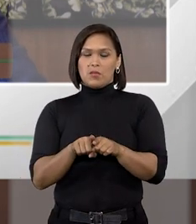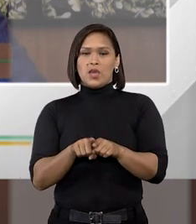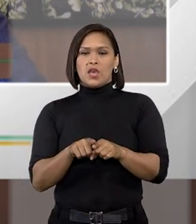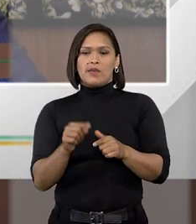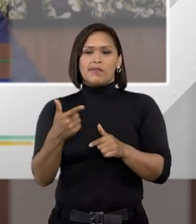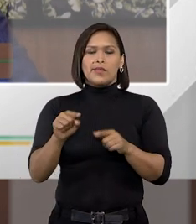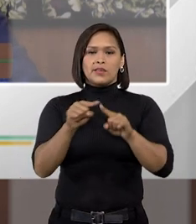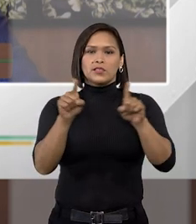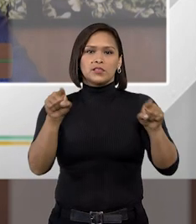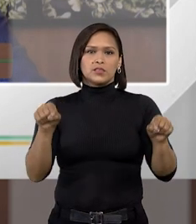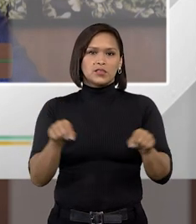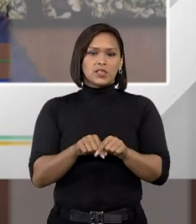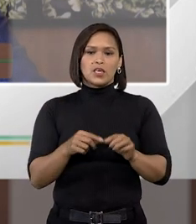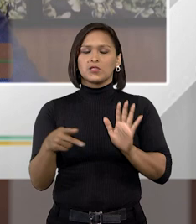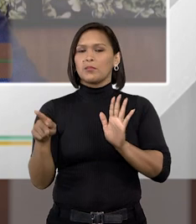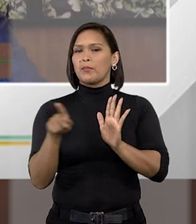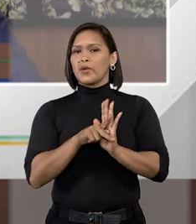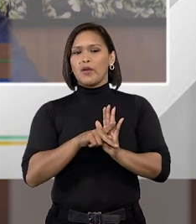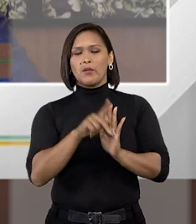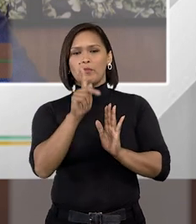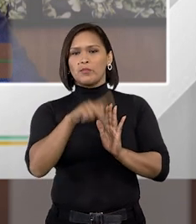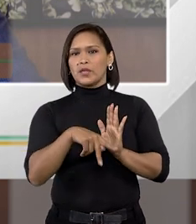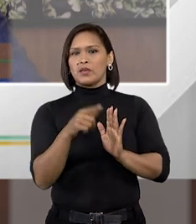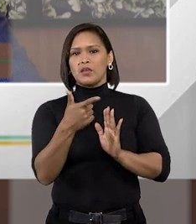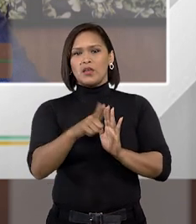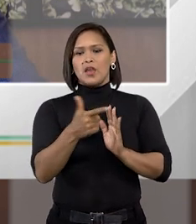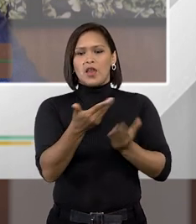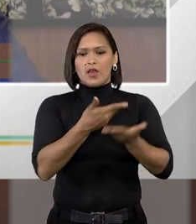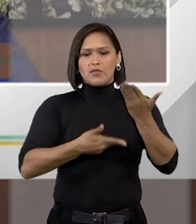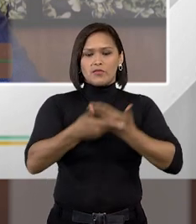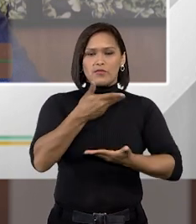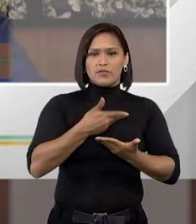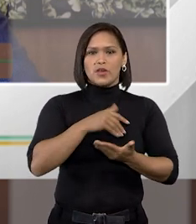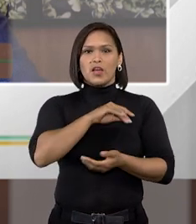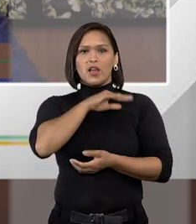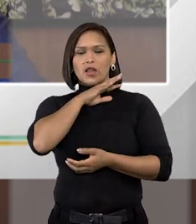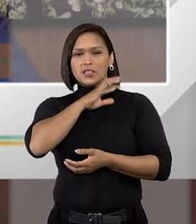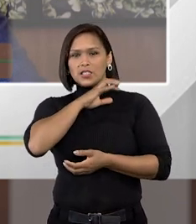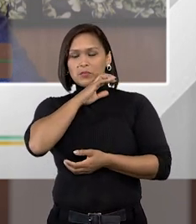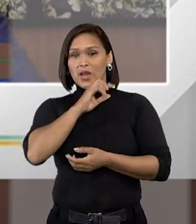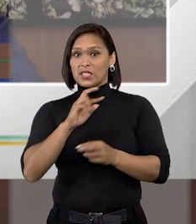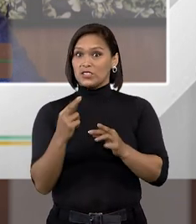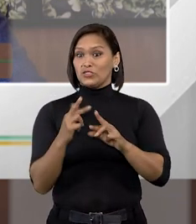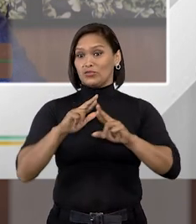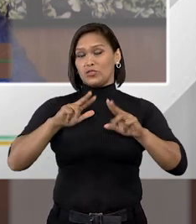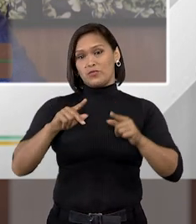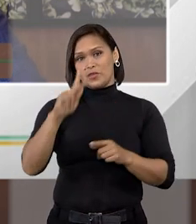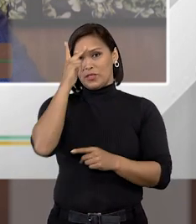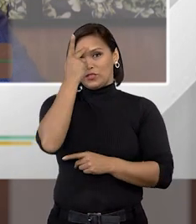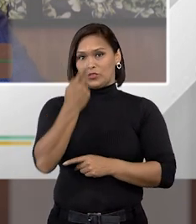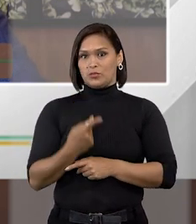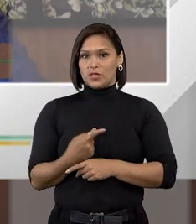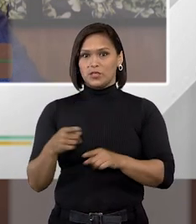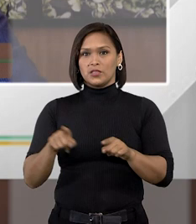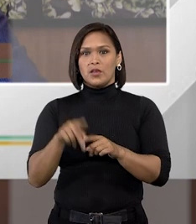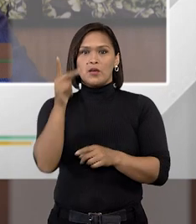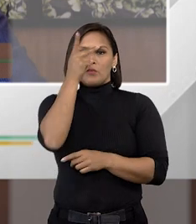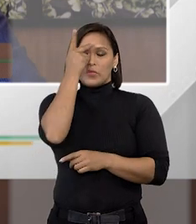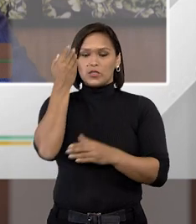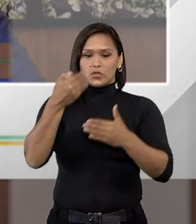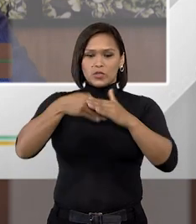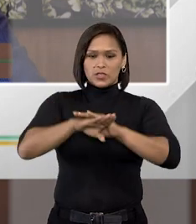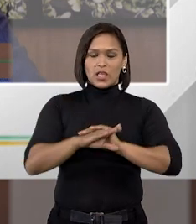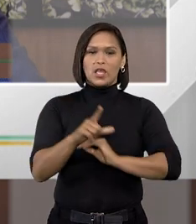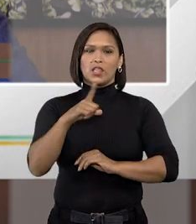não eram que não eram próprias ao convívio de animais quanto mais de seres humanos pessoas ali dentro